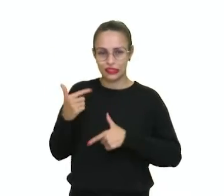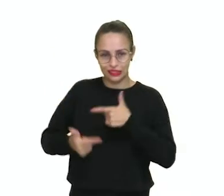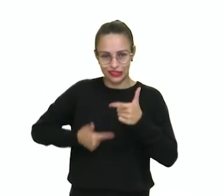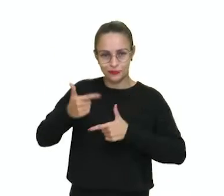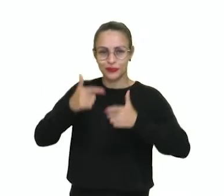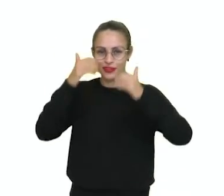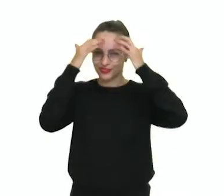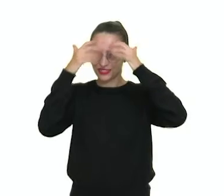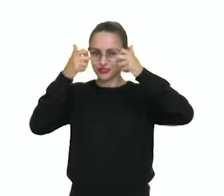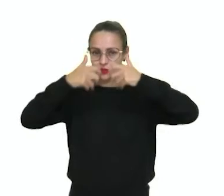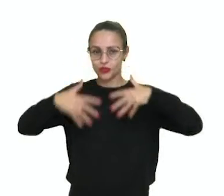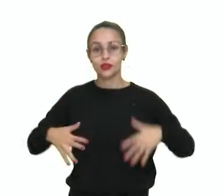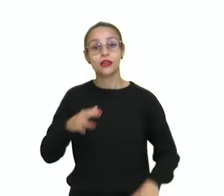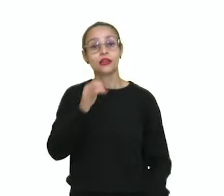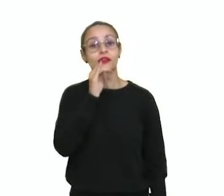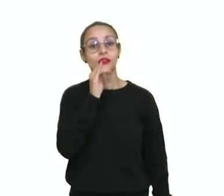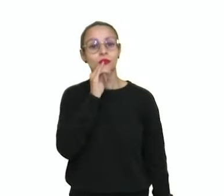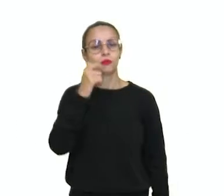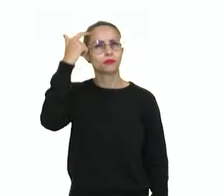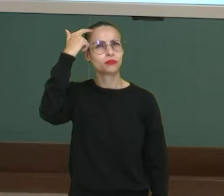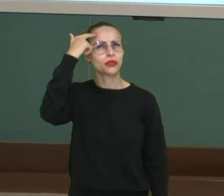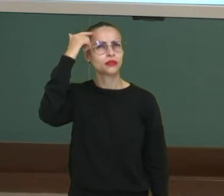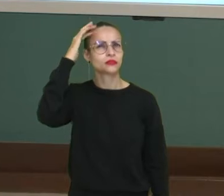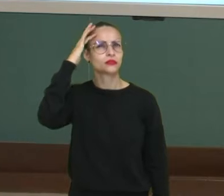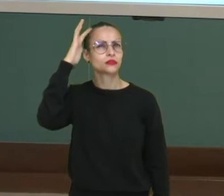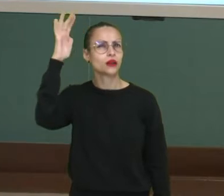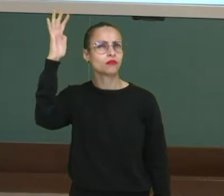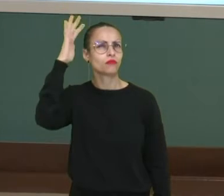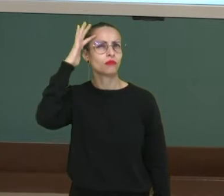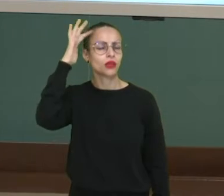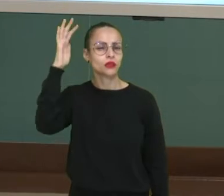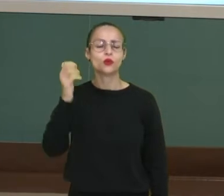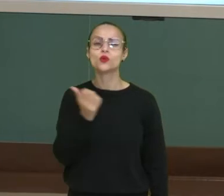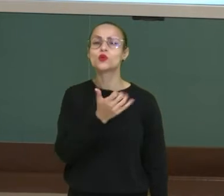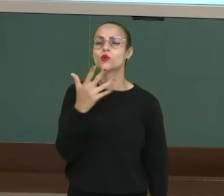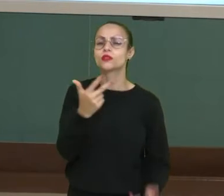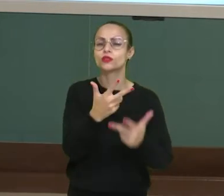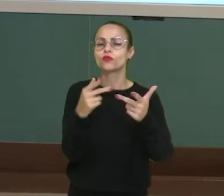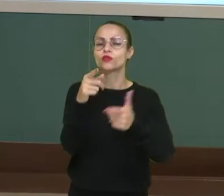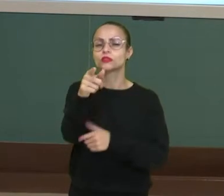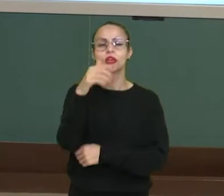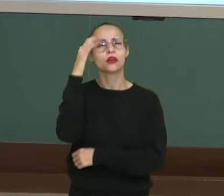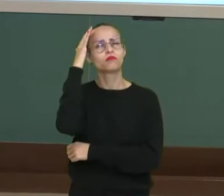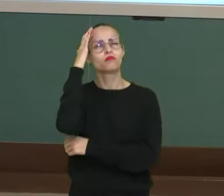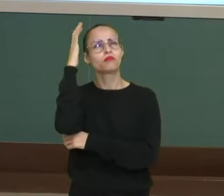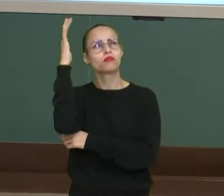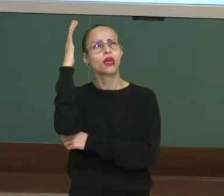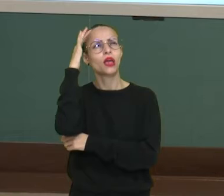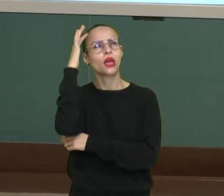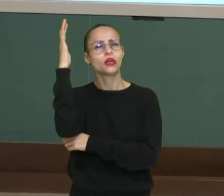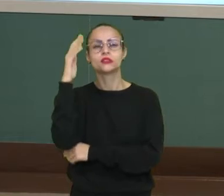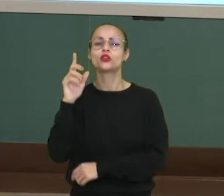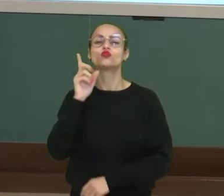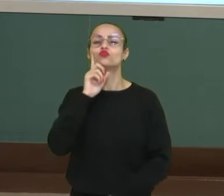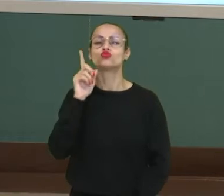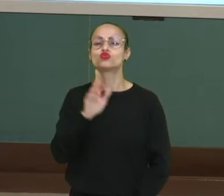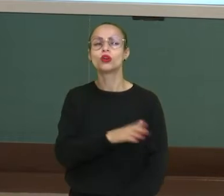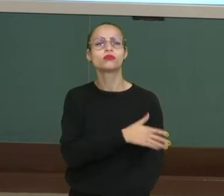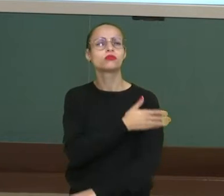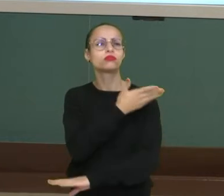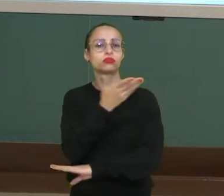Por exemplo, o nosso pensamento. Quantas coisas você pensa ao longo do dia? Os